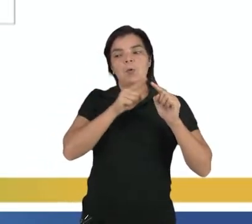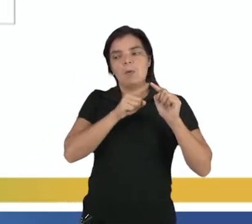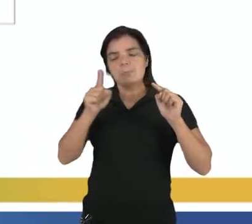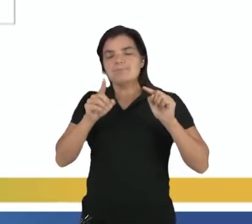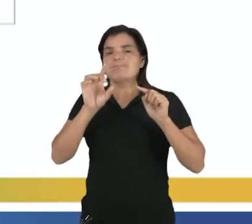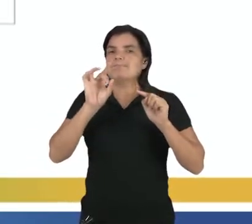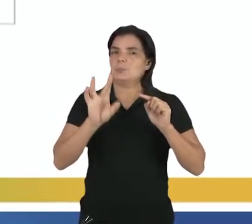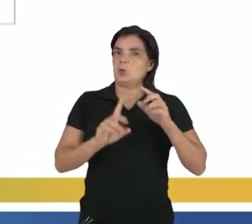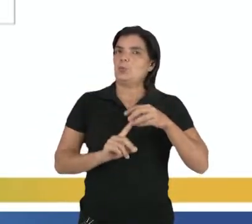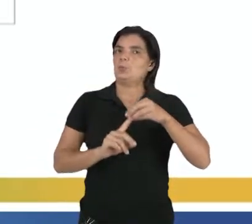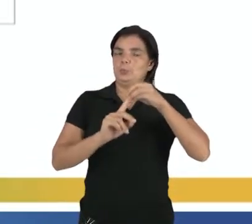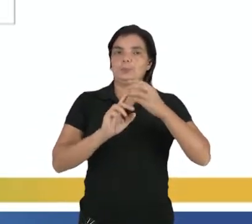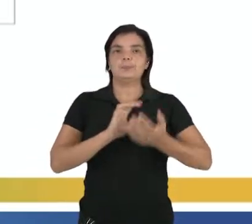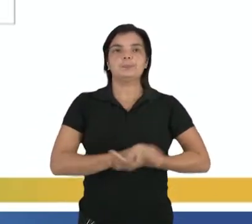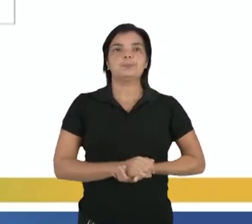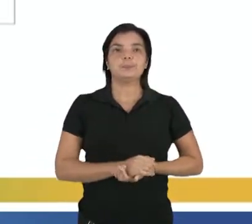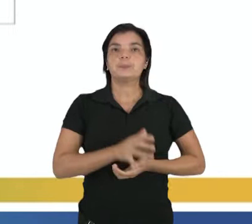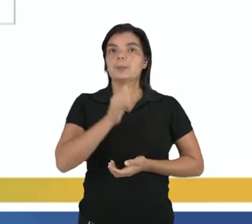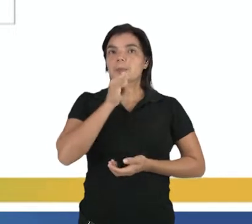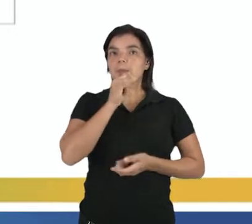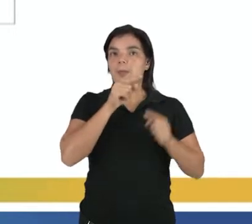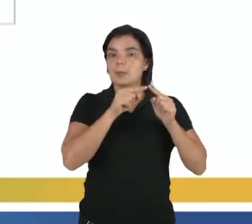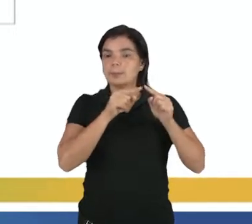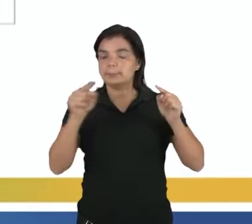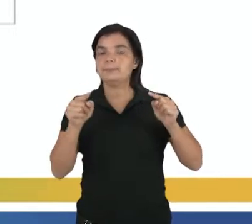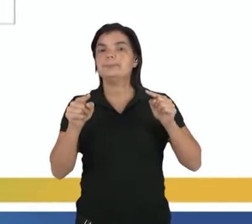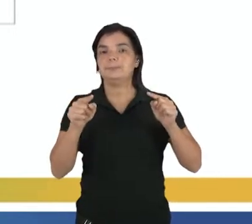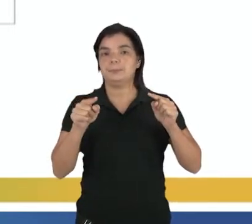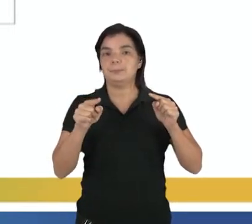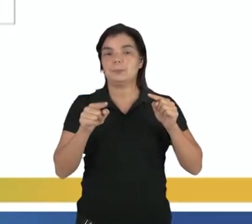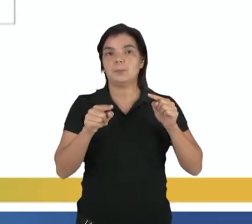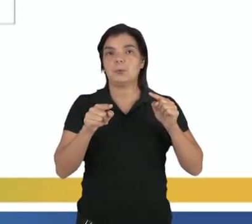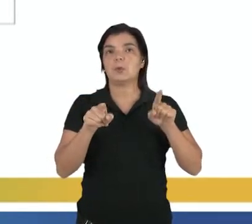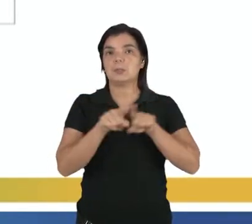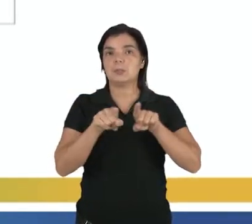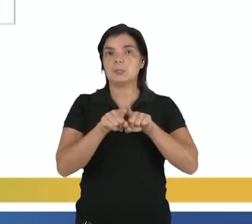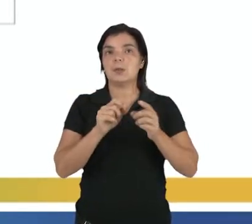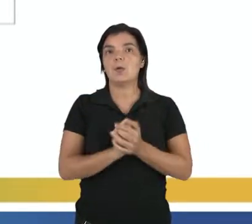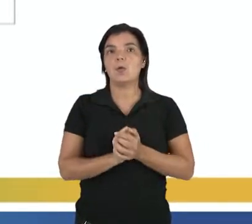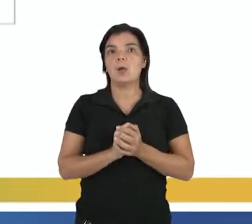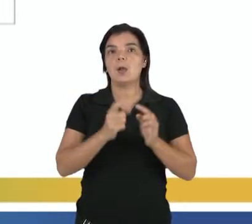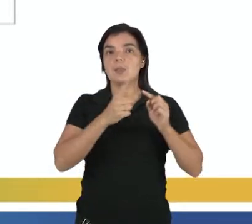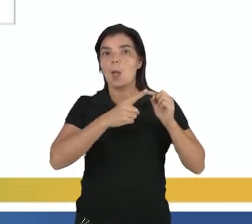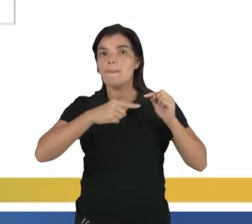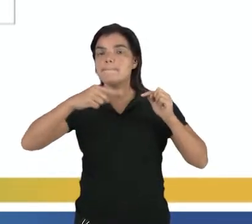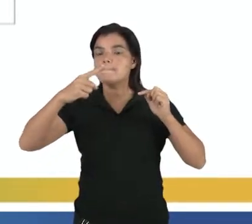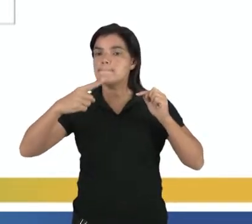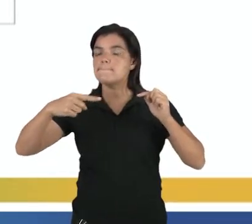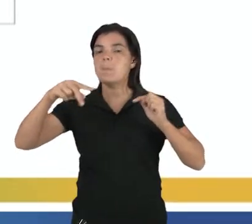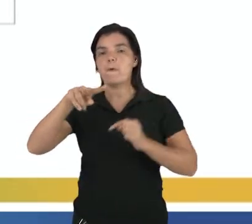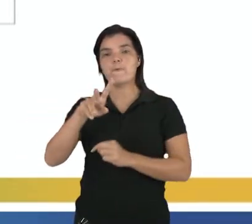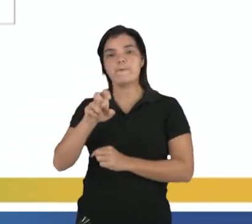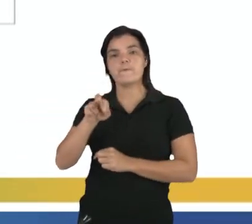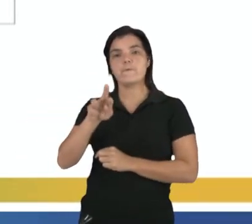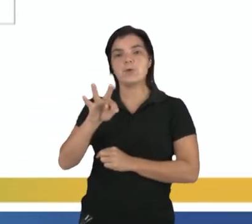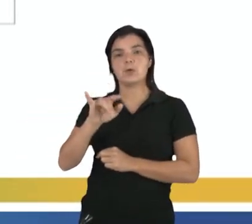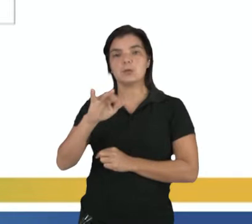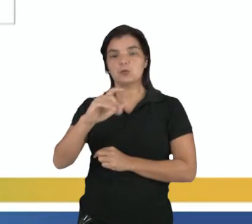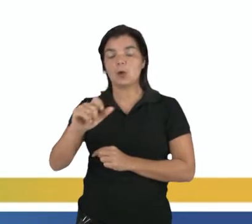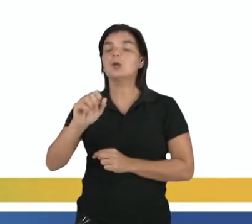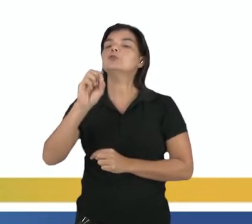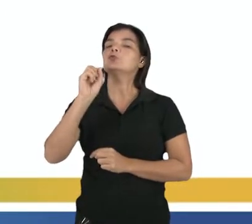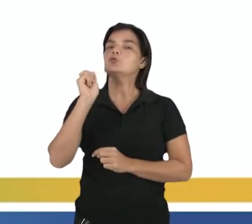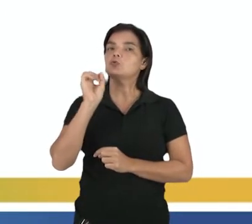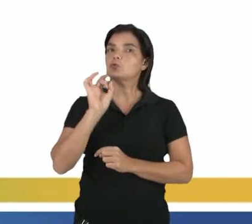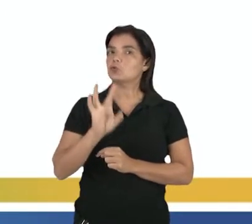direção, tá. Nesse caso aqui, uma direção vertical. Isso é polarizar uma onda, tá. E somente as transversais podem